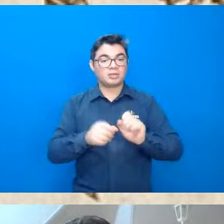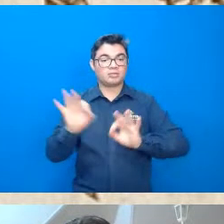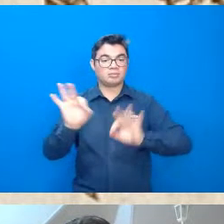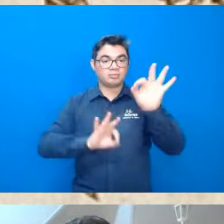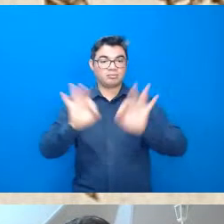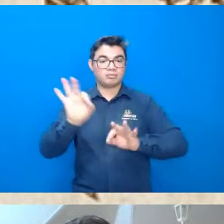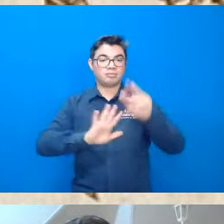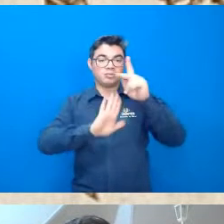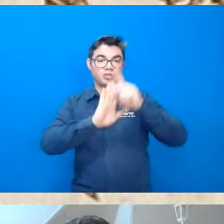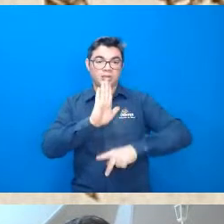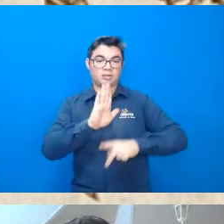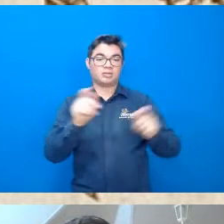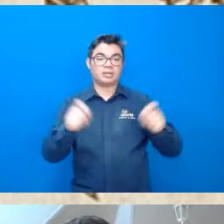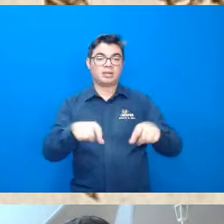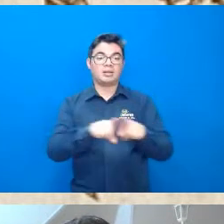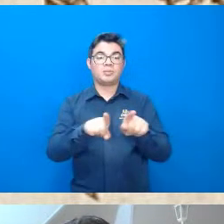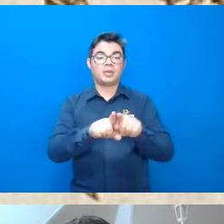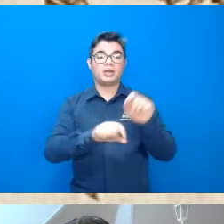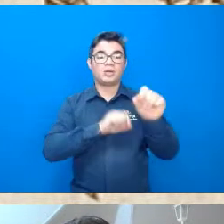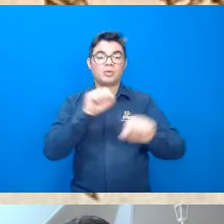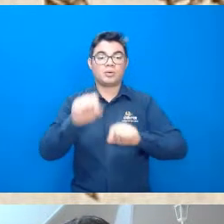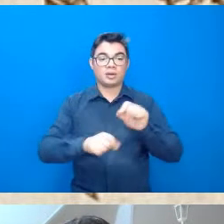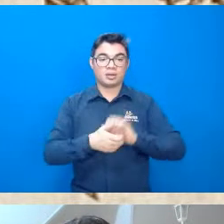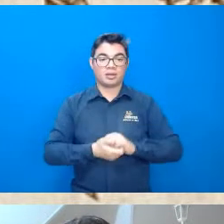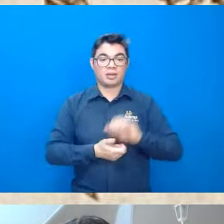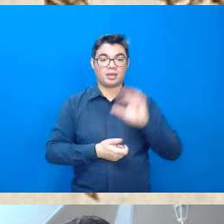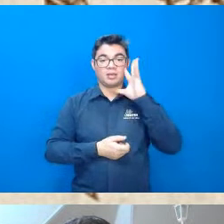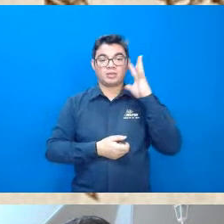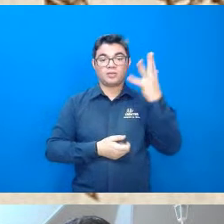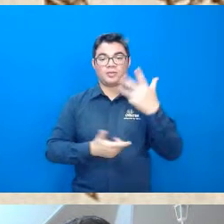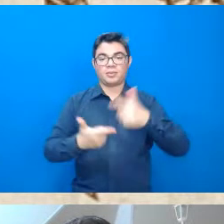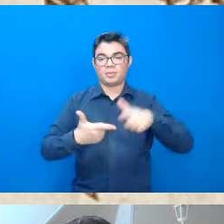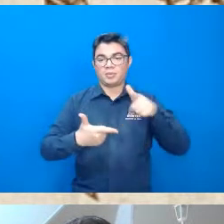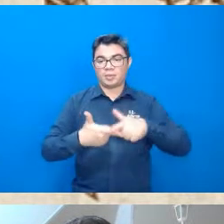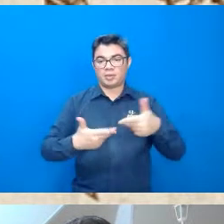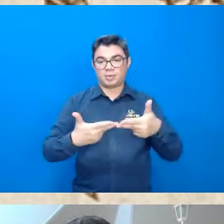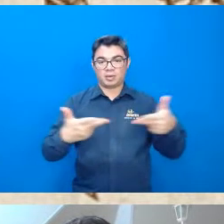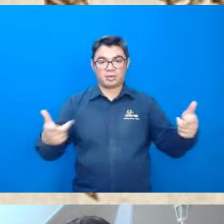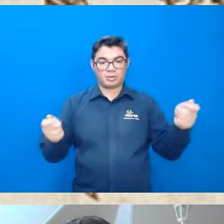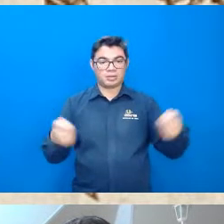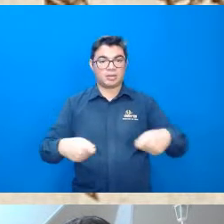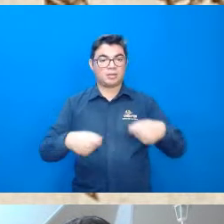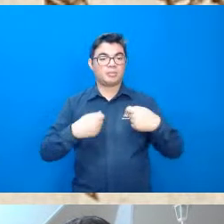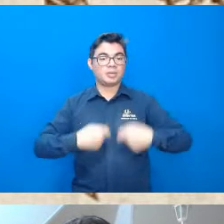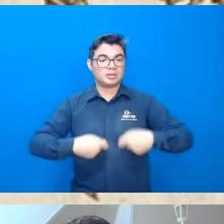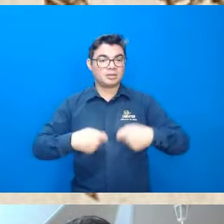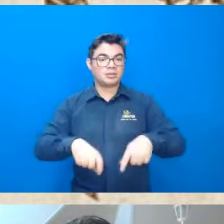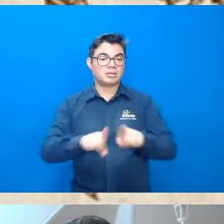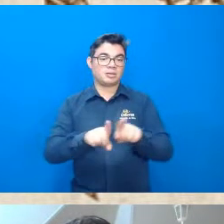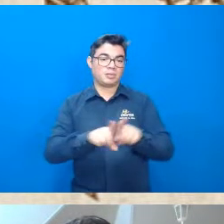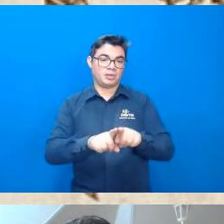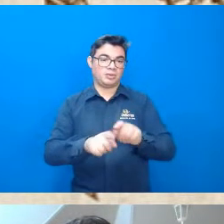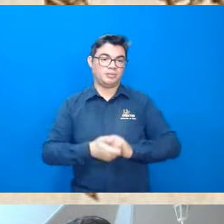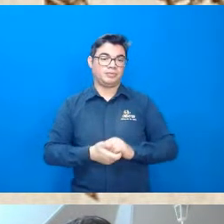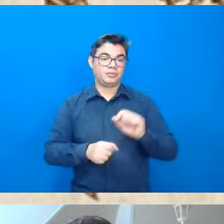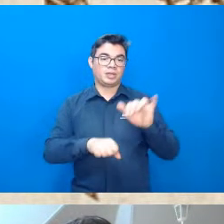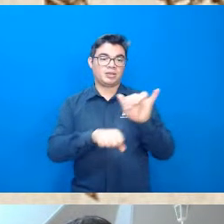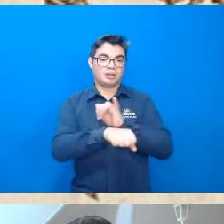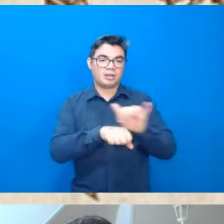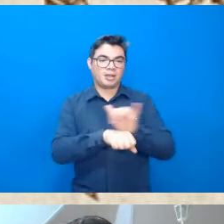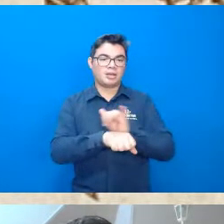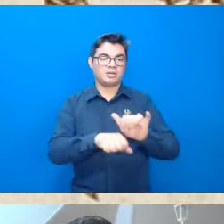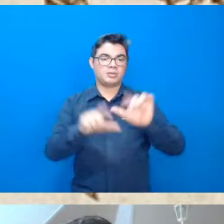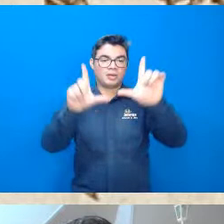além de claro não só tentar resolver o problema do ponto de vista estratégico mas